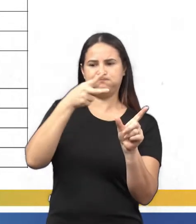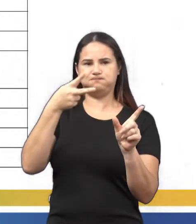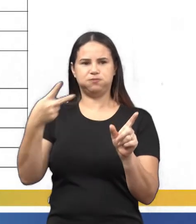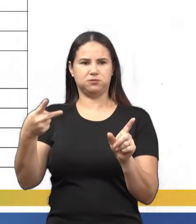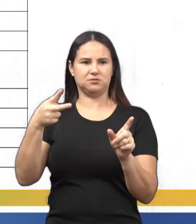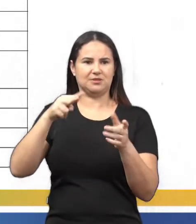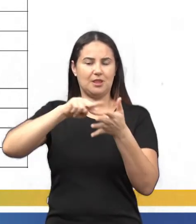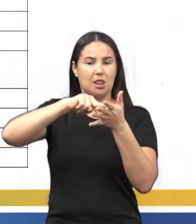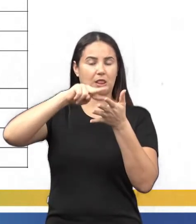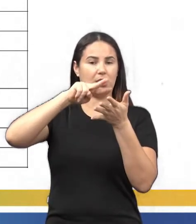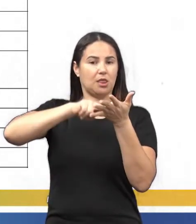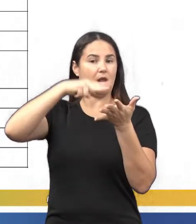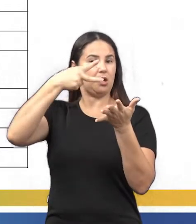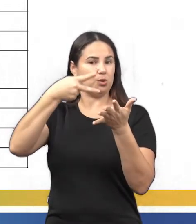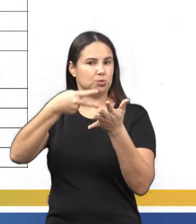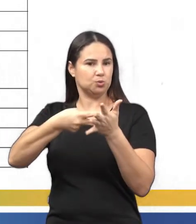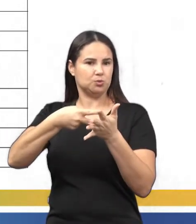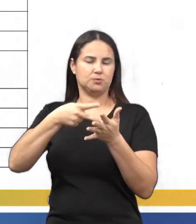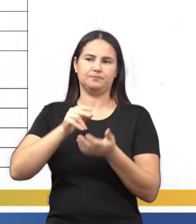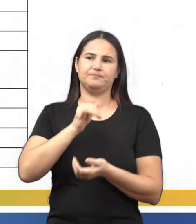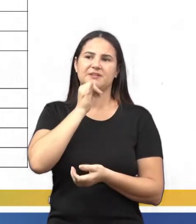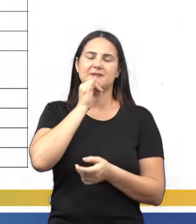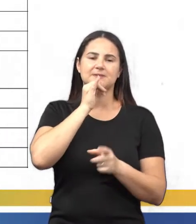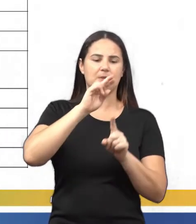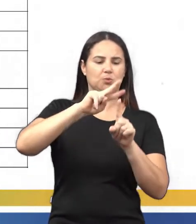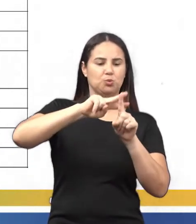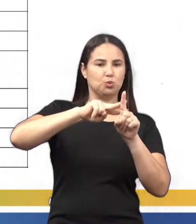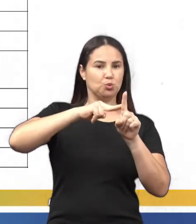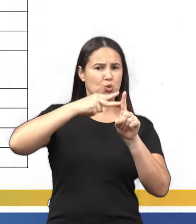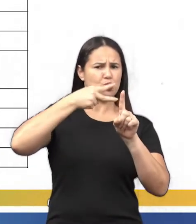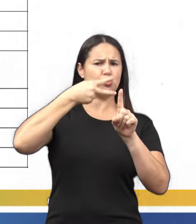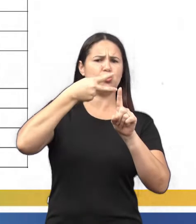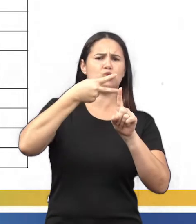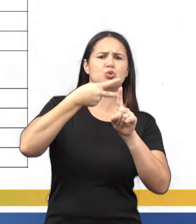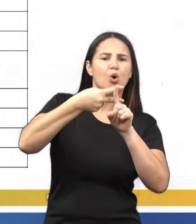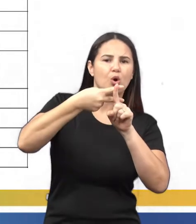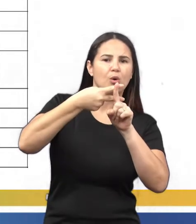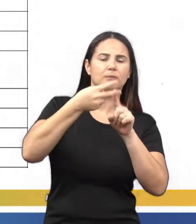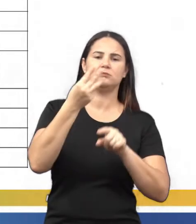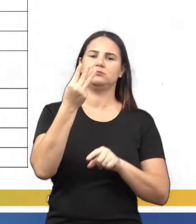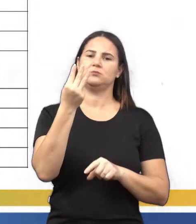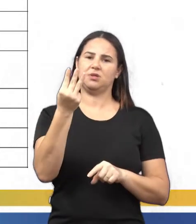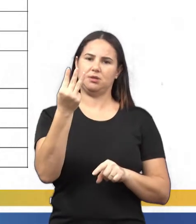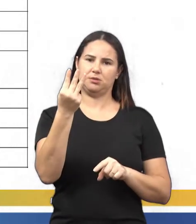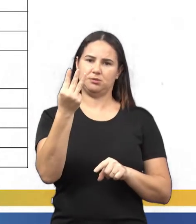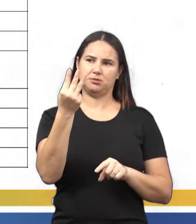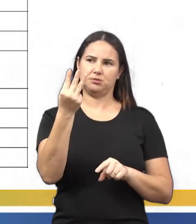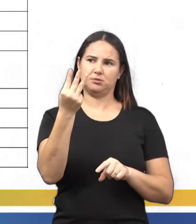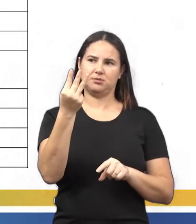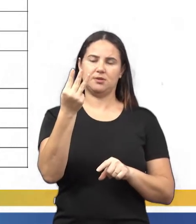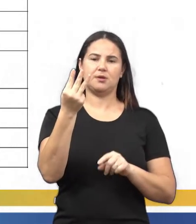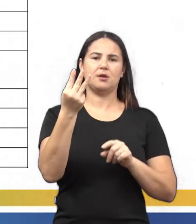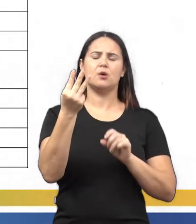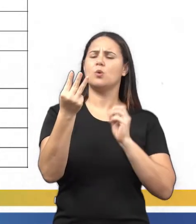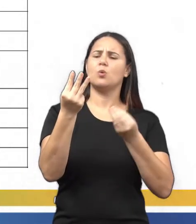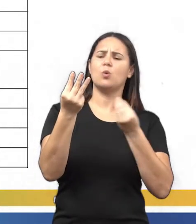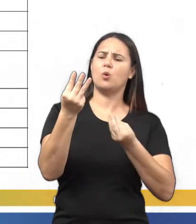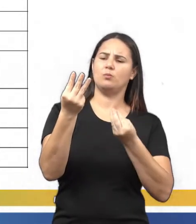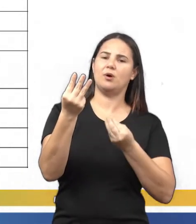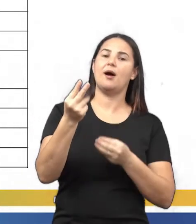lá, confere aí na sua tela. Então, o dobro de três, como é que é a tradução dele? O dobro é duas